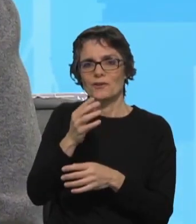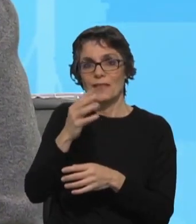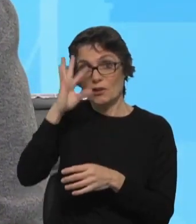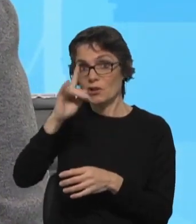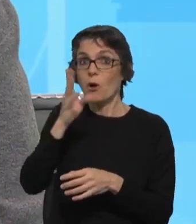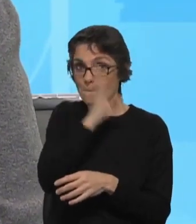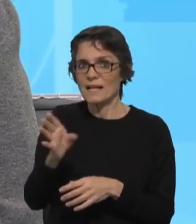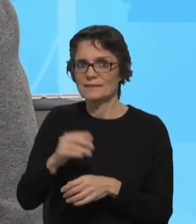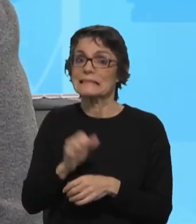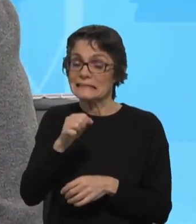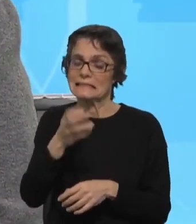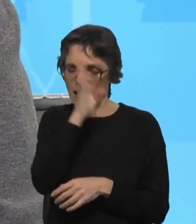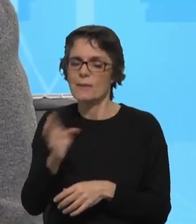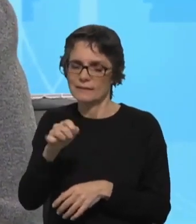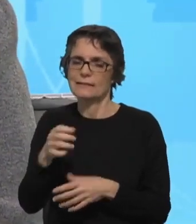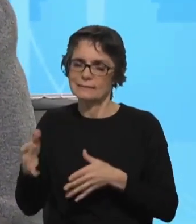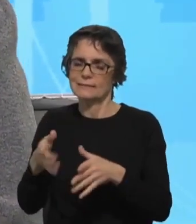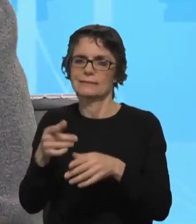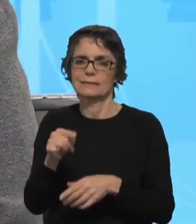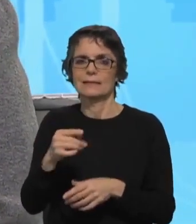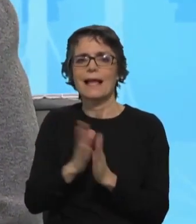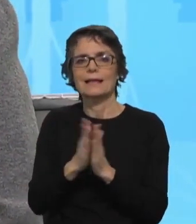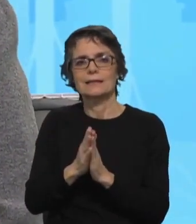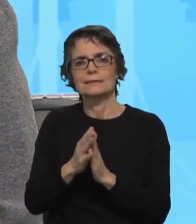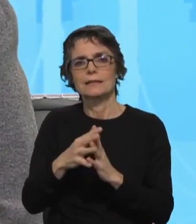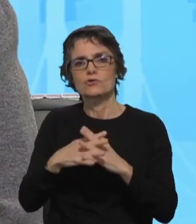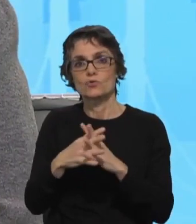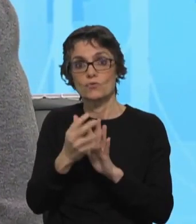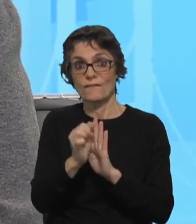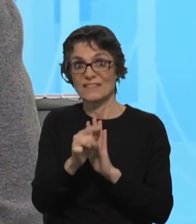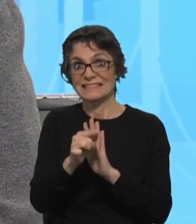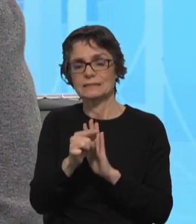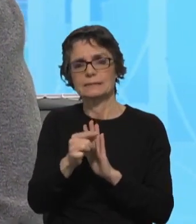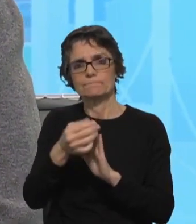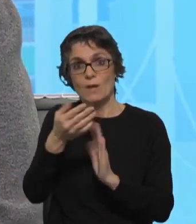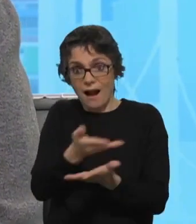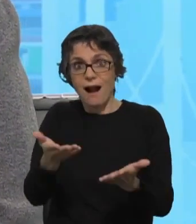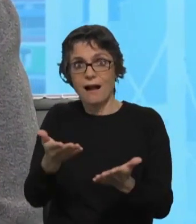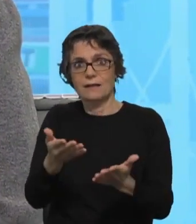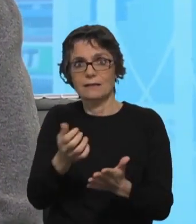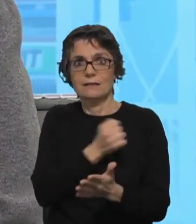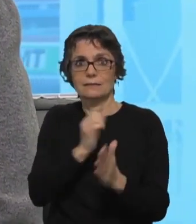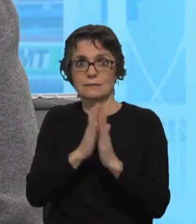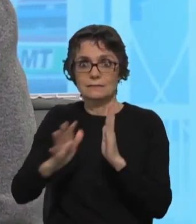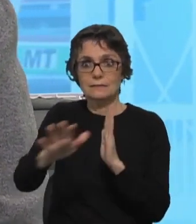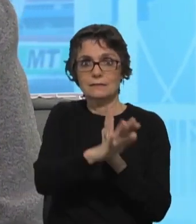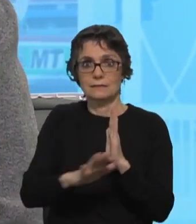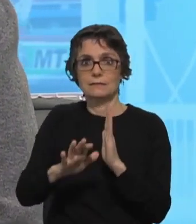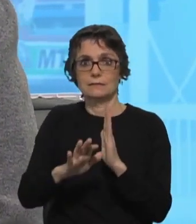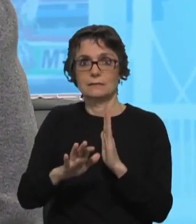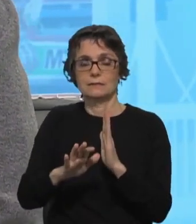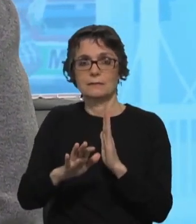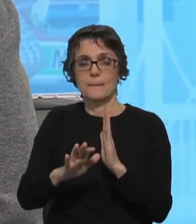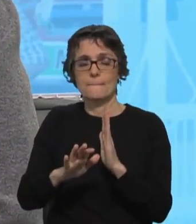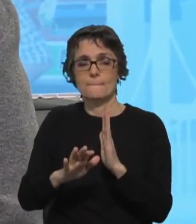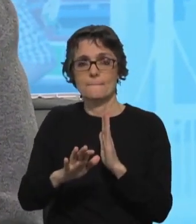Temos mesmo que caminhar de uma forma efetiva, porque a Igreja tem a estrutura instalada nas dioceses, eu penso que em